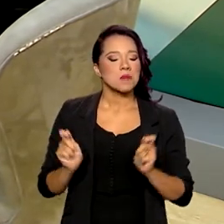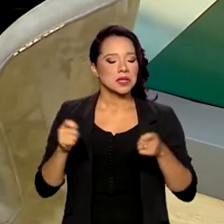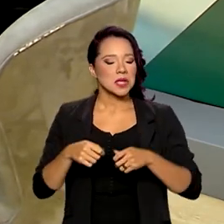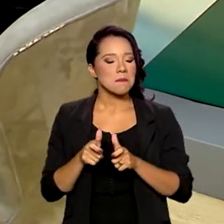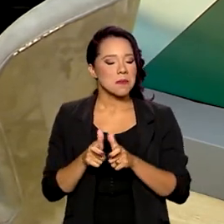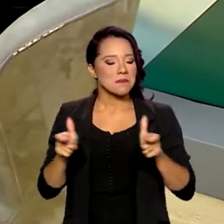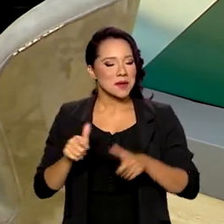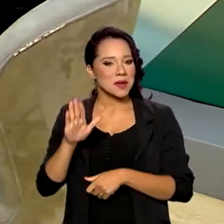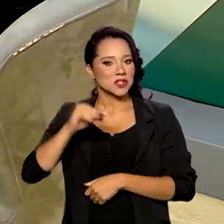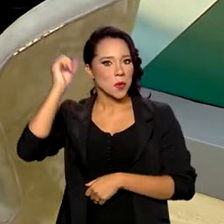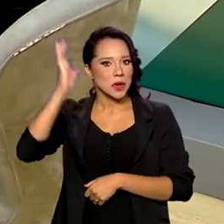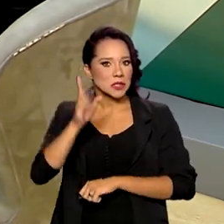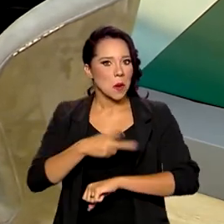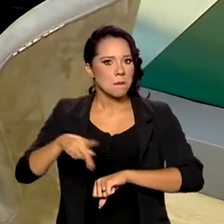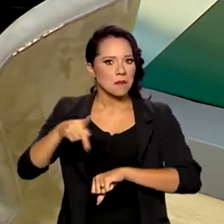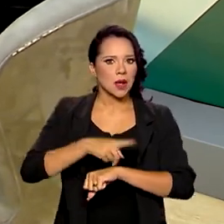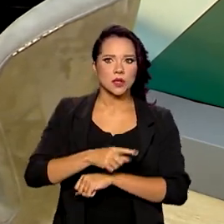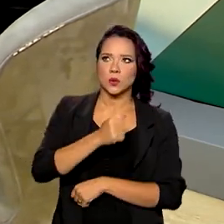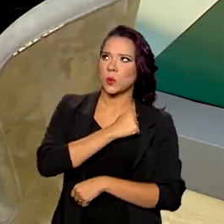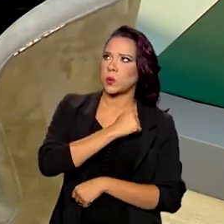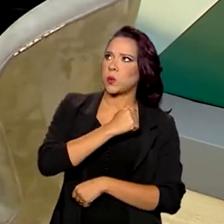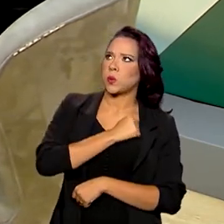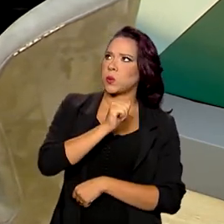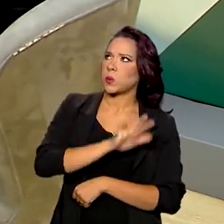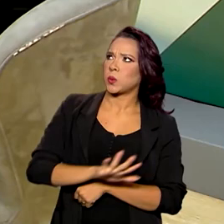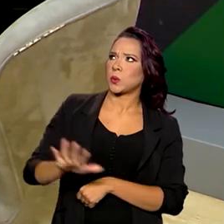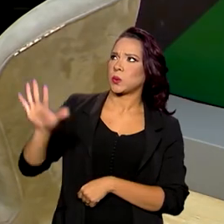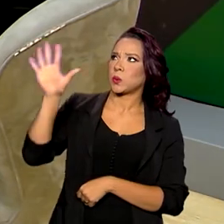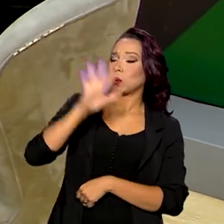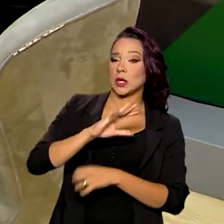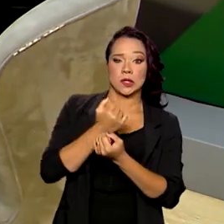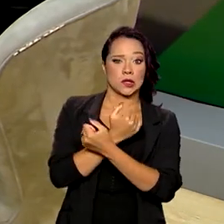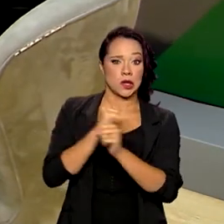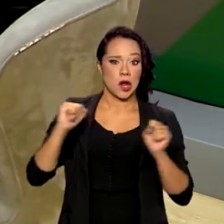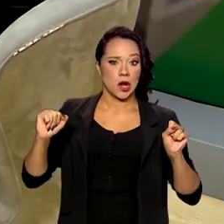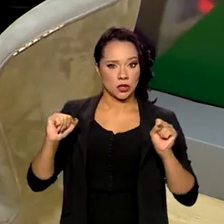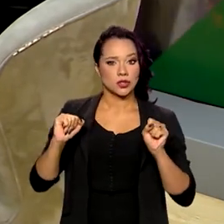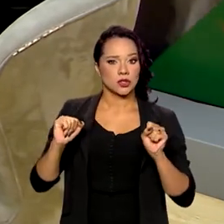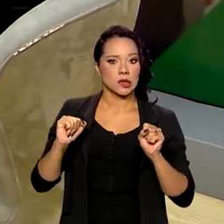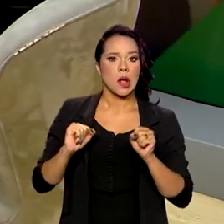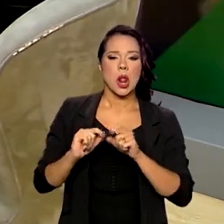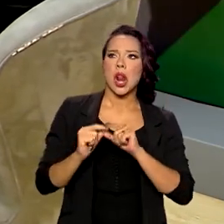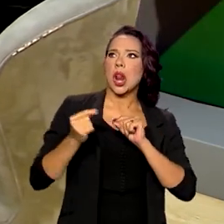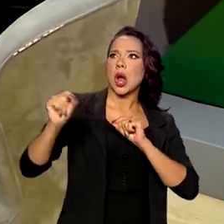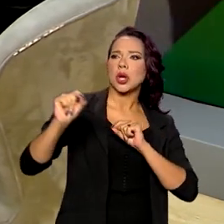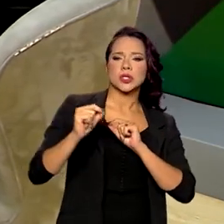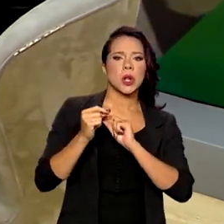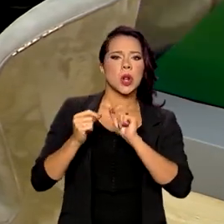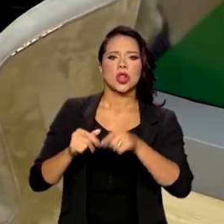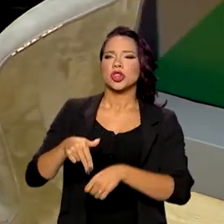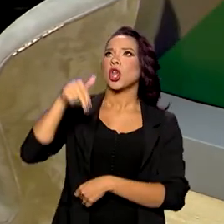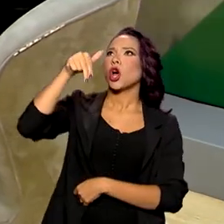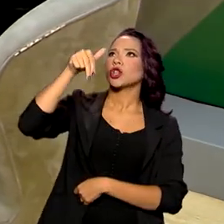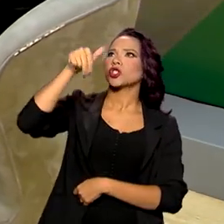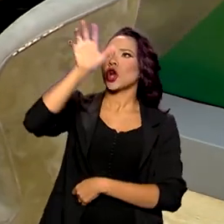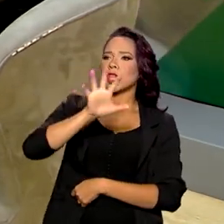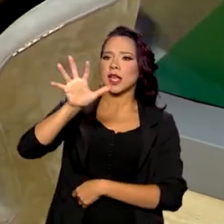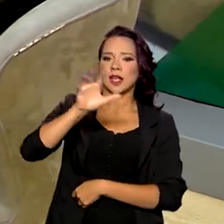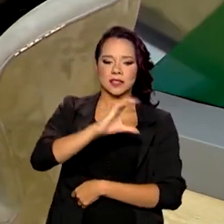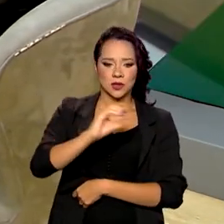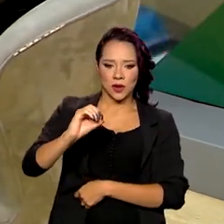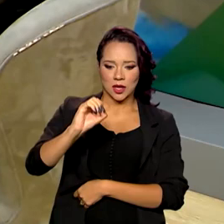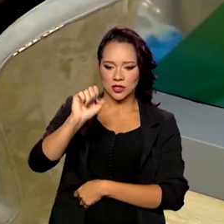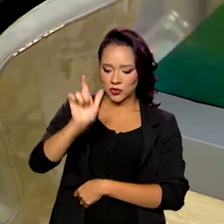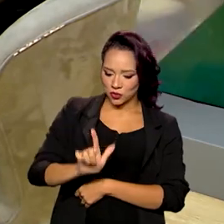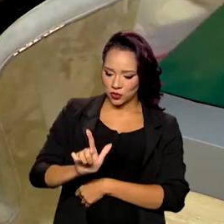gente ampliar um pouco. O Brasil é país continental, 8,5 de quilômetros quadrados. As regiões são muito diferentes, norte, nordeste, centro-oeste,